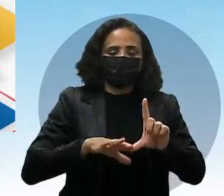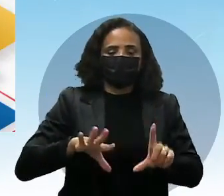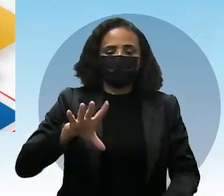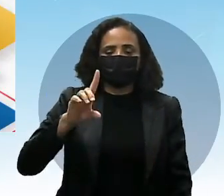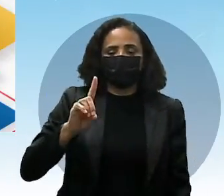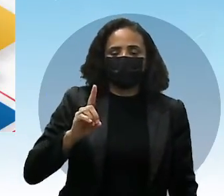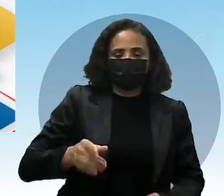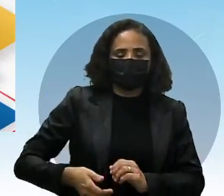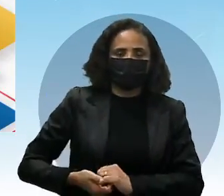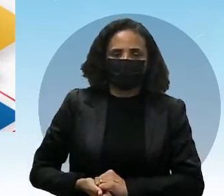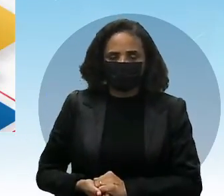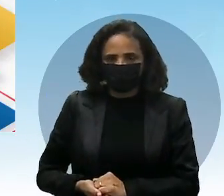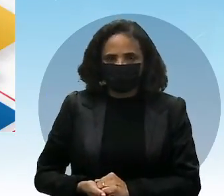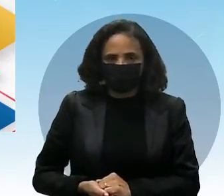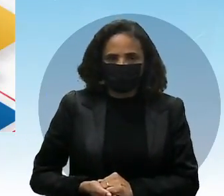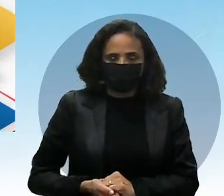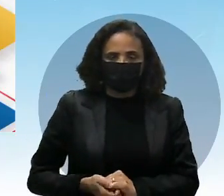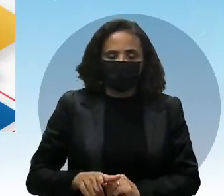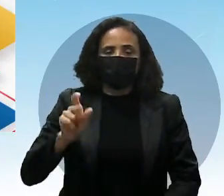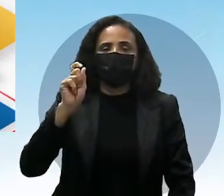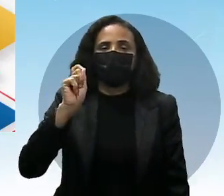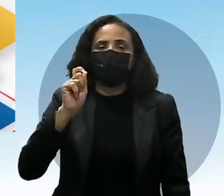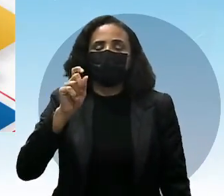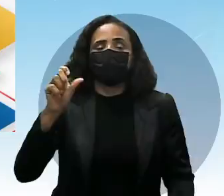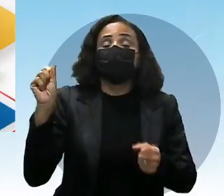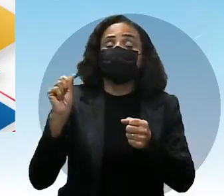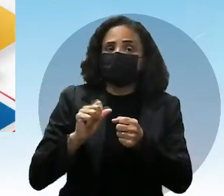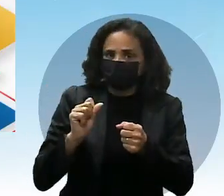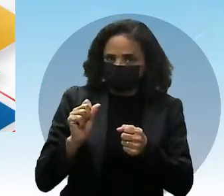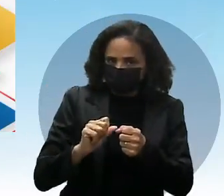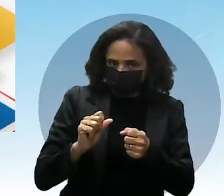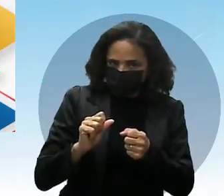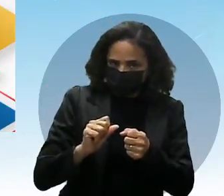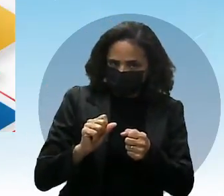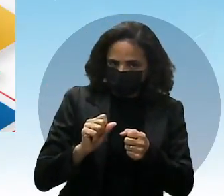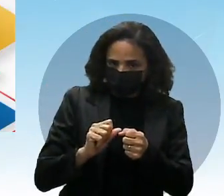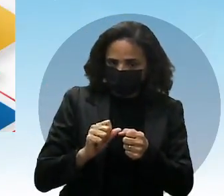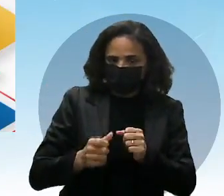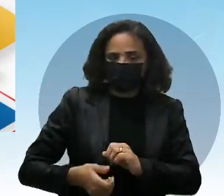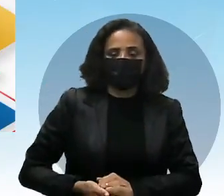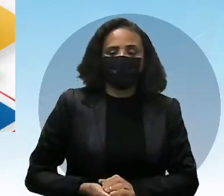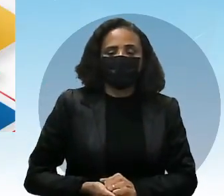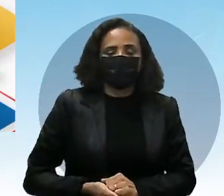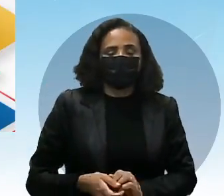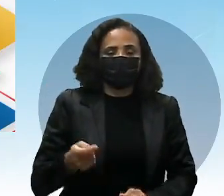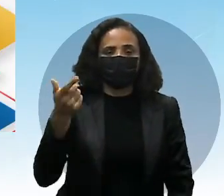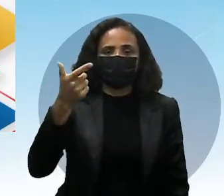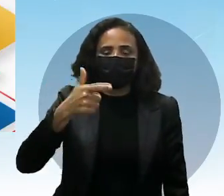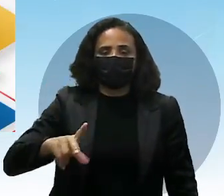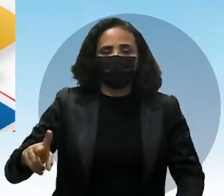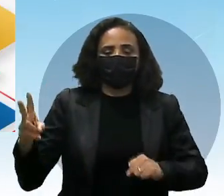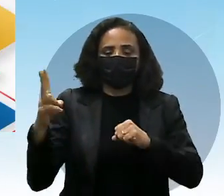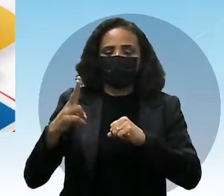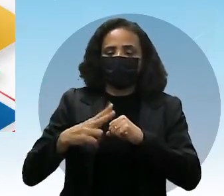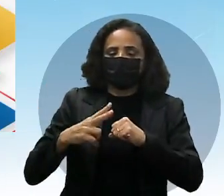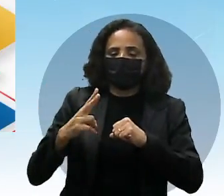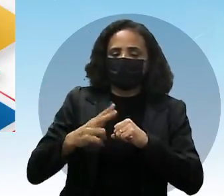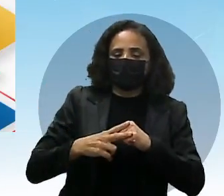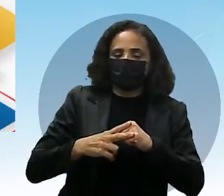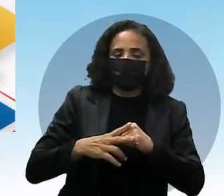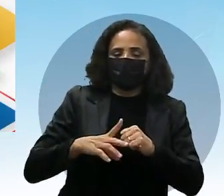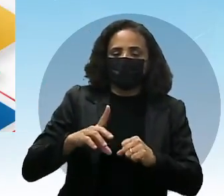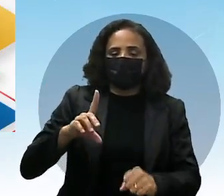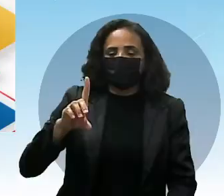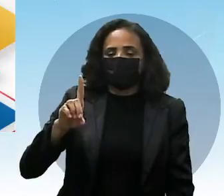What do you do? O que você faz? Temos ali, novamente, o verbo to do,